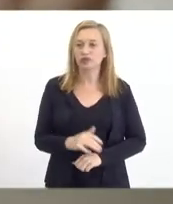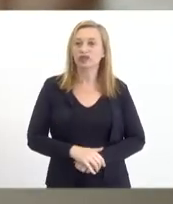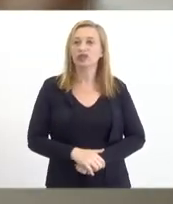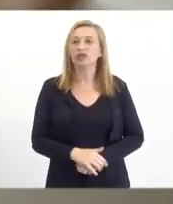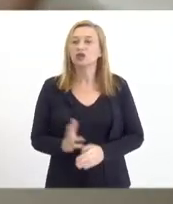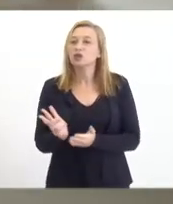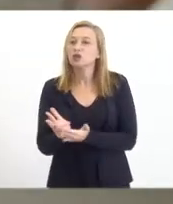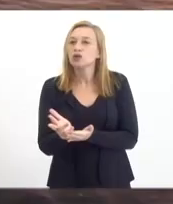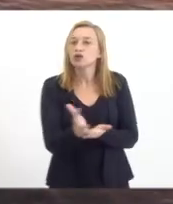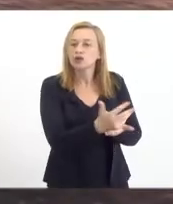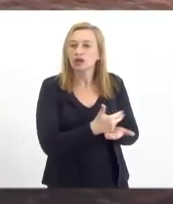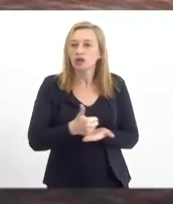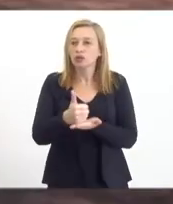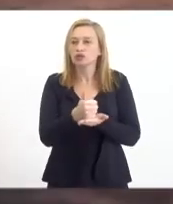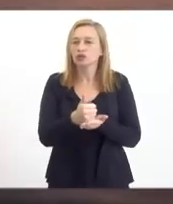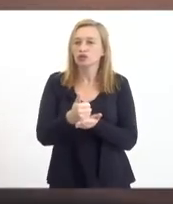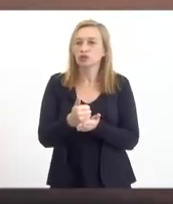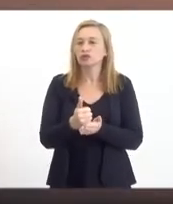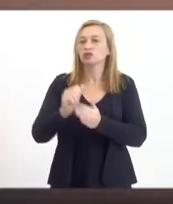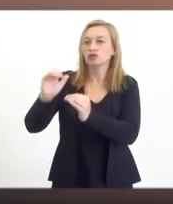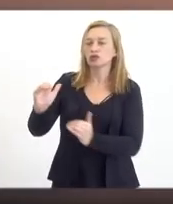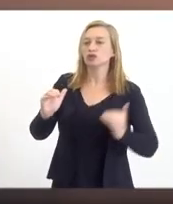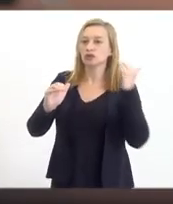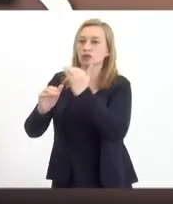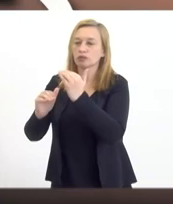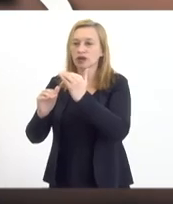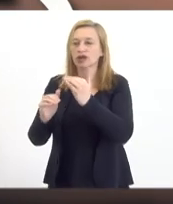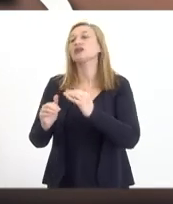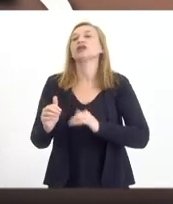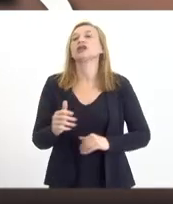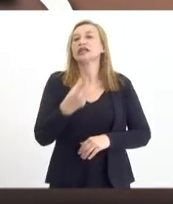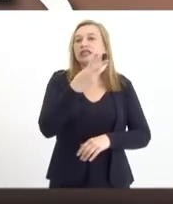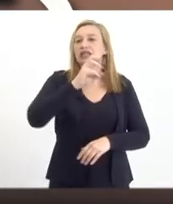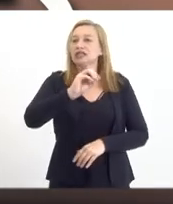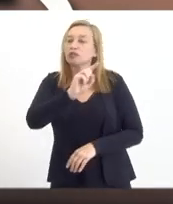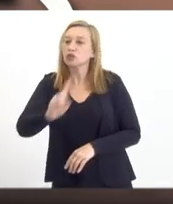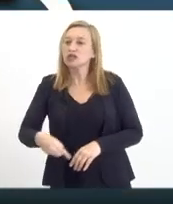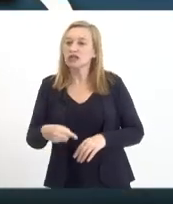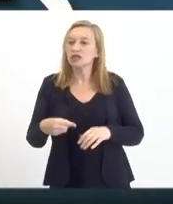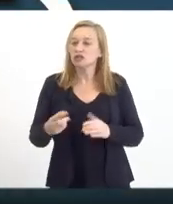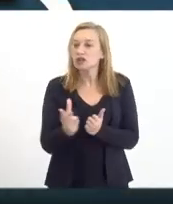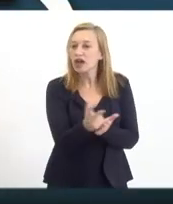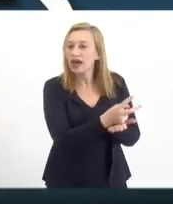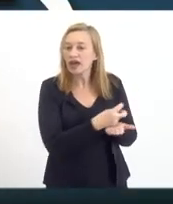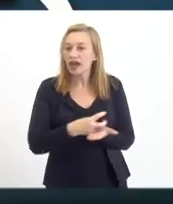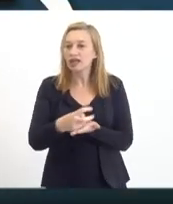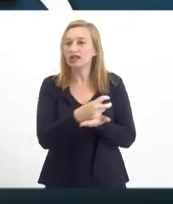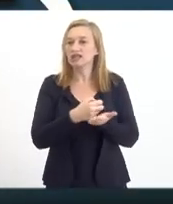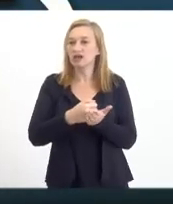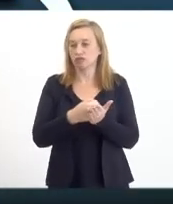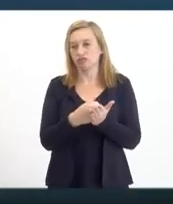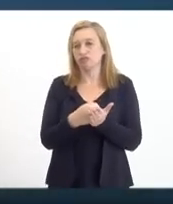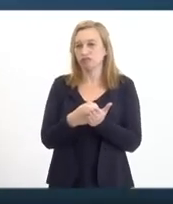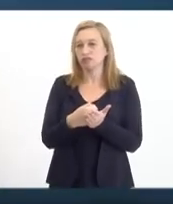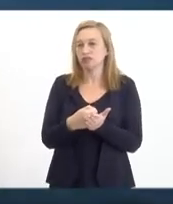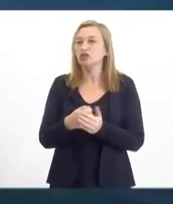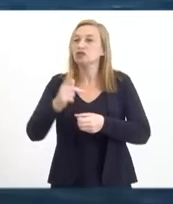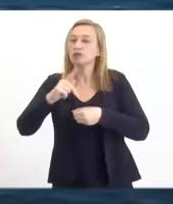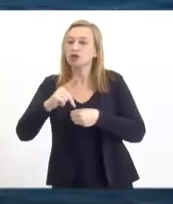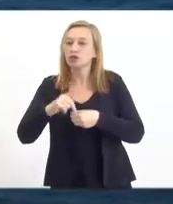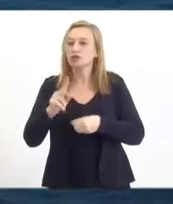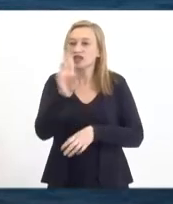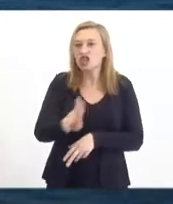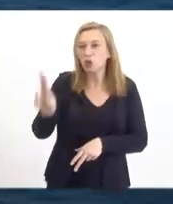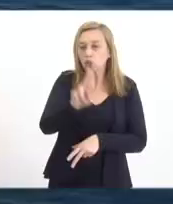recursos do Fundo Soberano virão de 30% do excedente de arrecadação dos royalties, que serão usados não